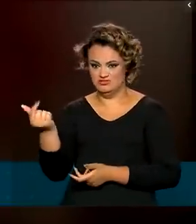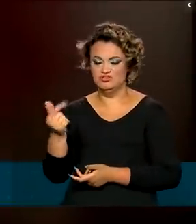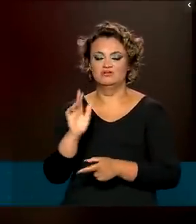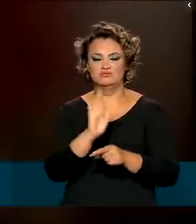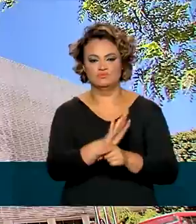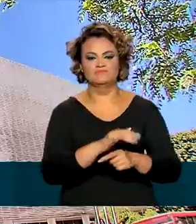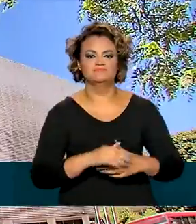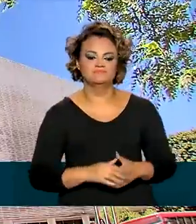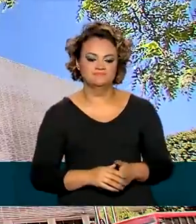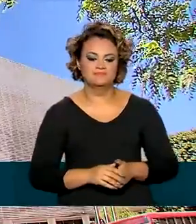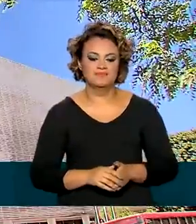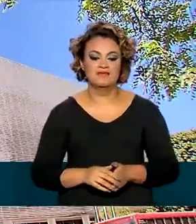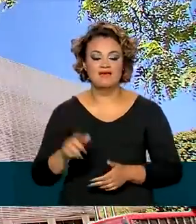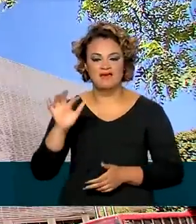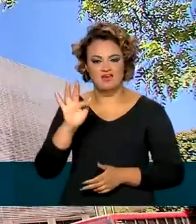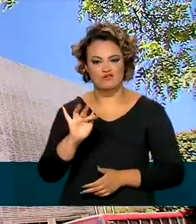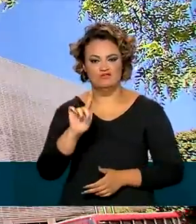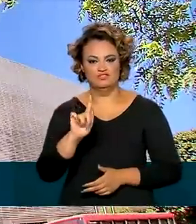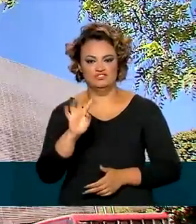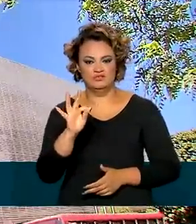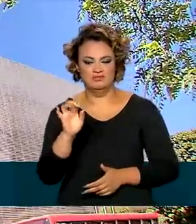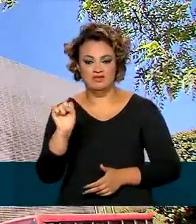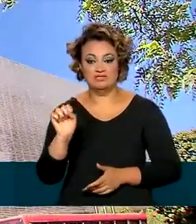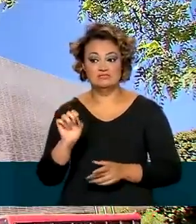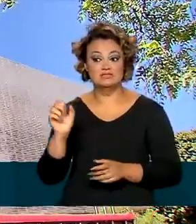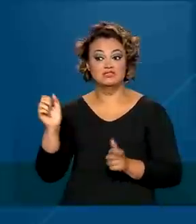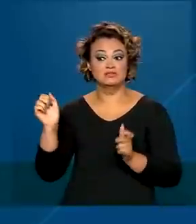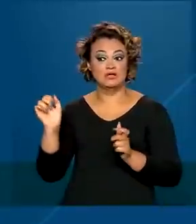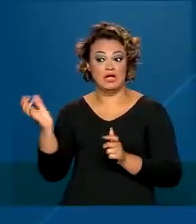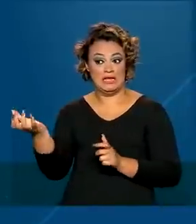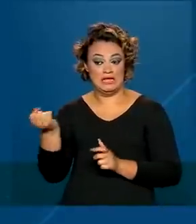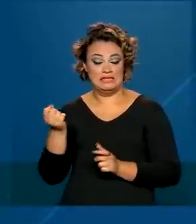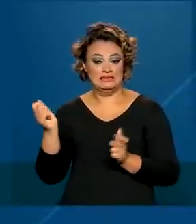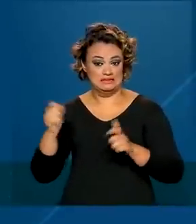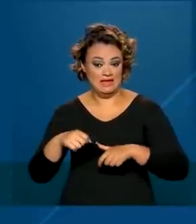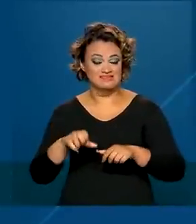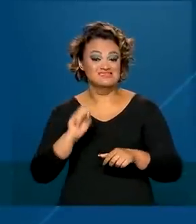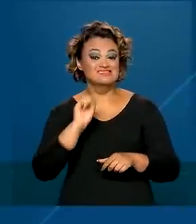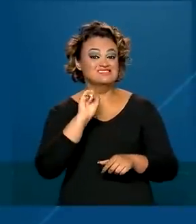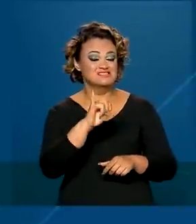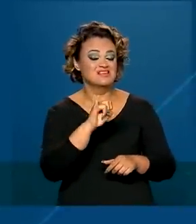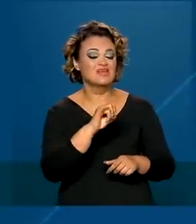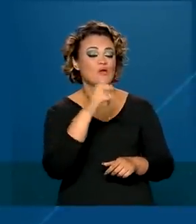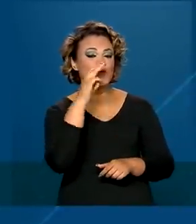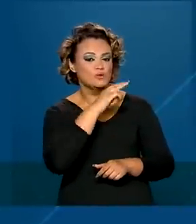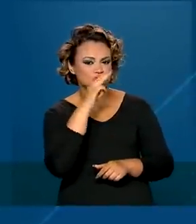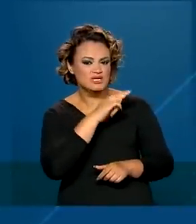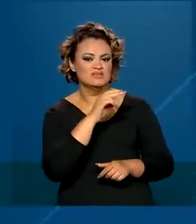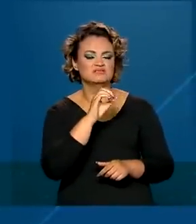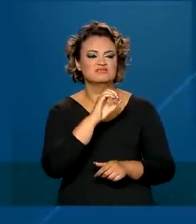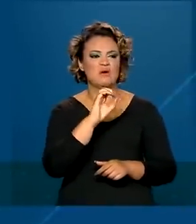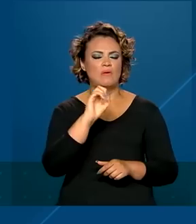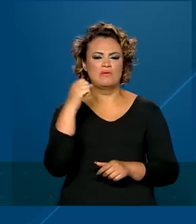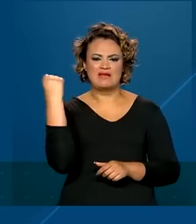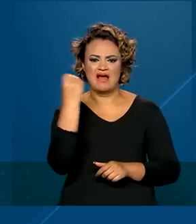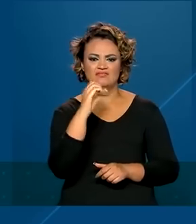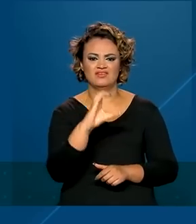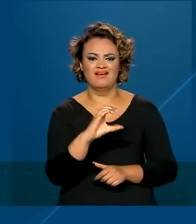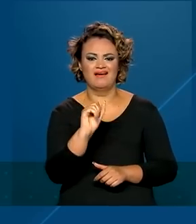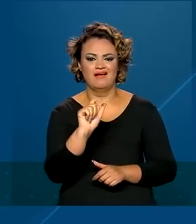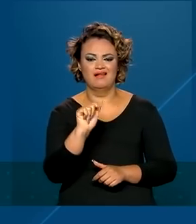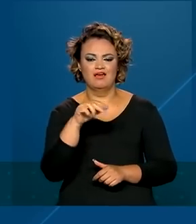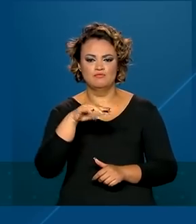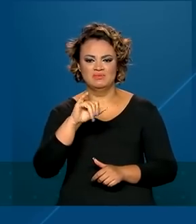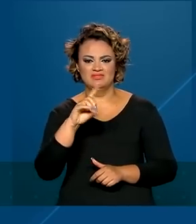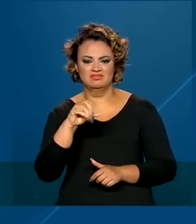ajudar a gente, né. O saque do FGTS só é liberado quando a situação de emergência ou estado de calamidade pública